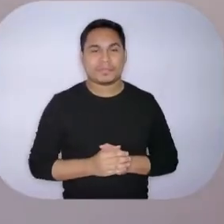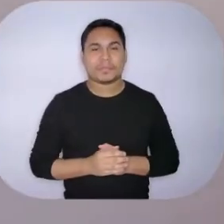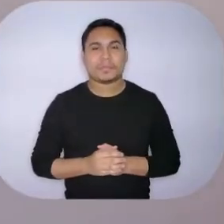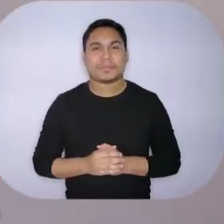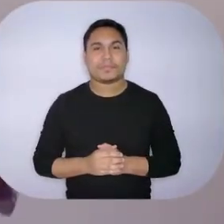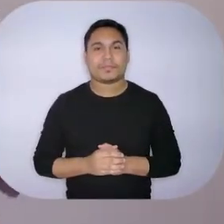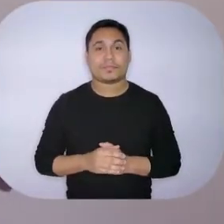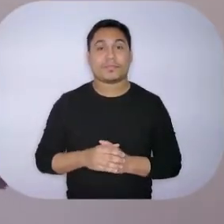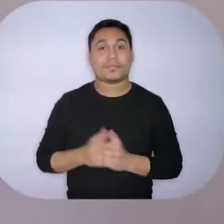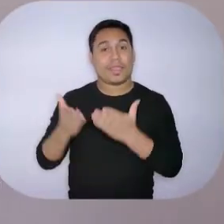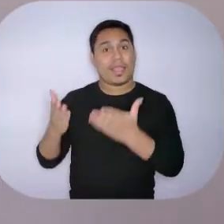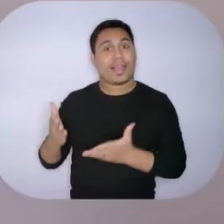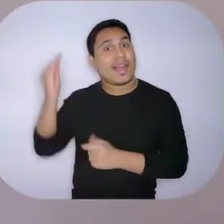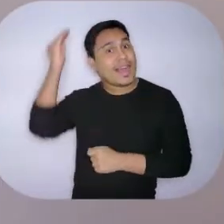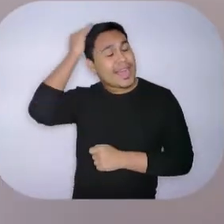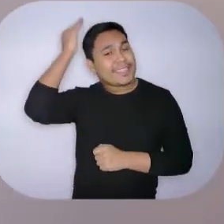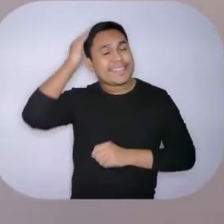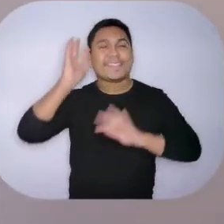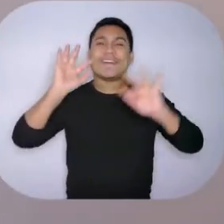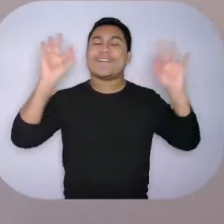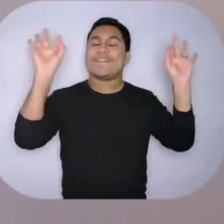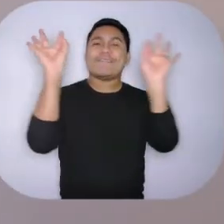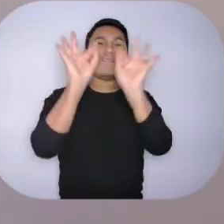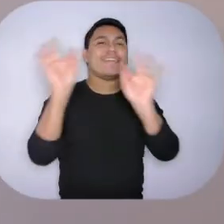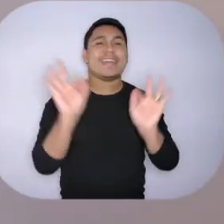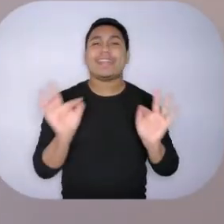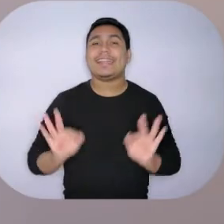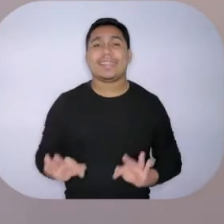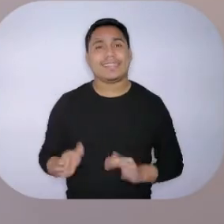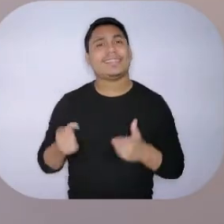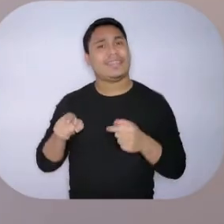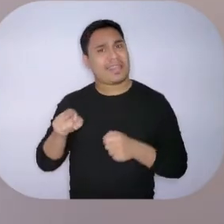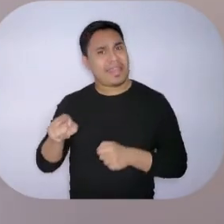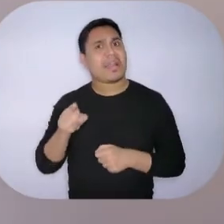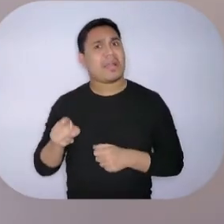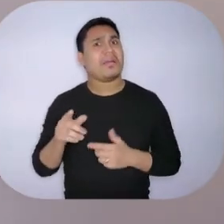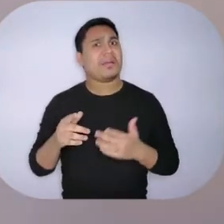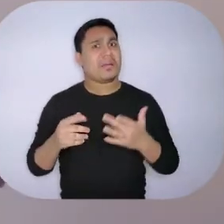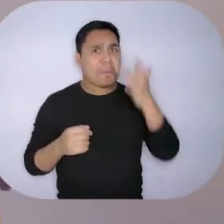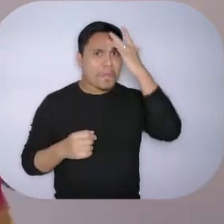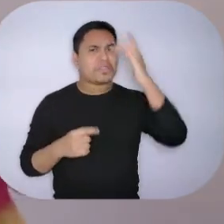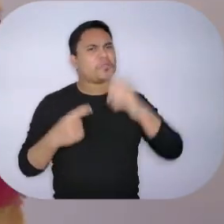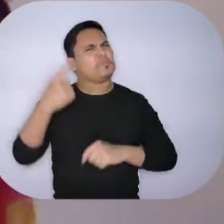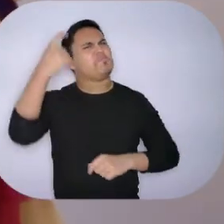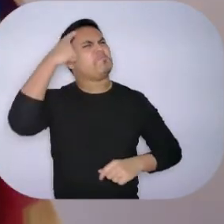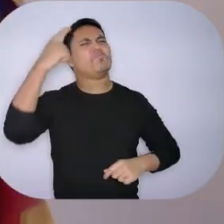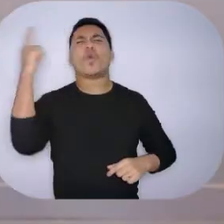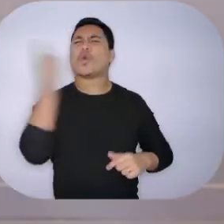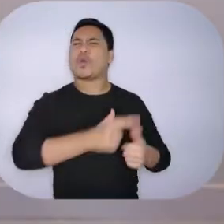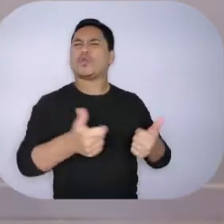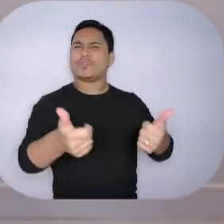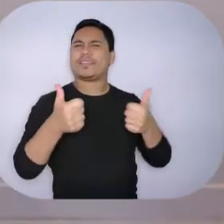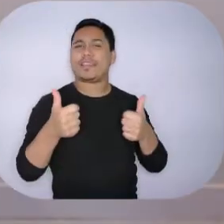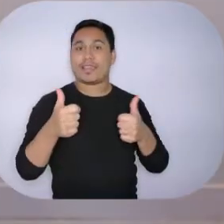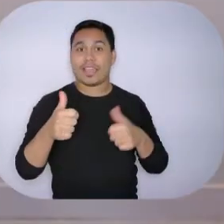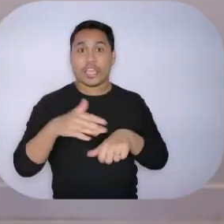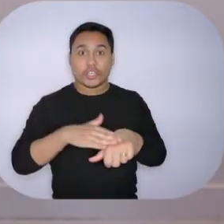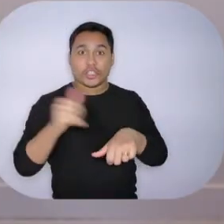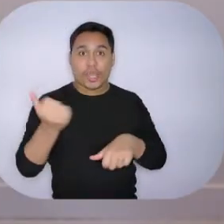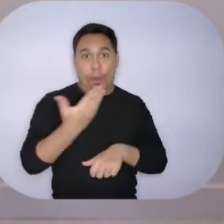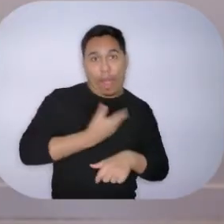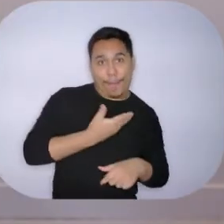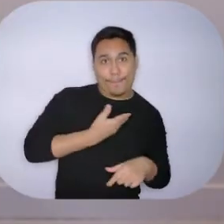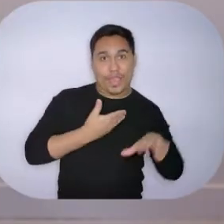Anitta estava tão feliz, parecia mesmo que a exposição seria um sucesso, pois ela convidou seus amigos que convidaram